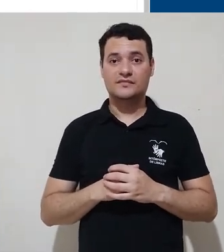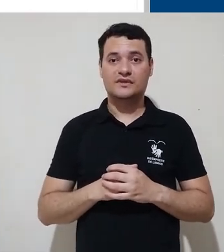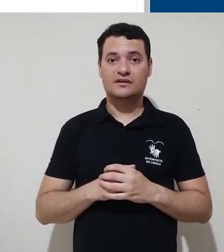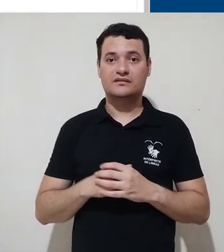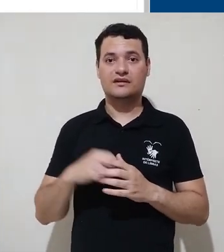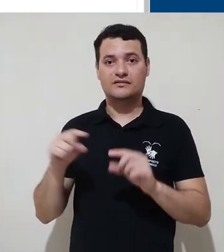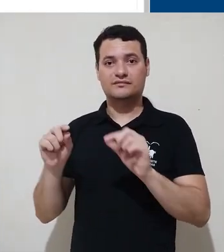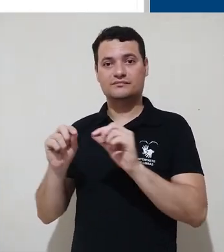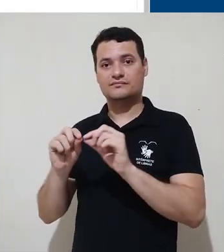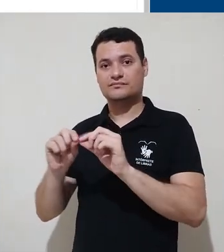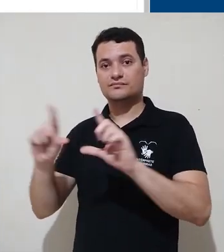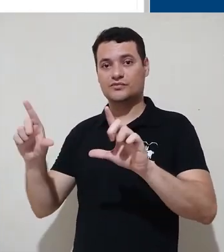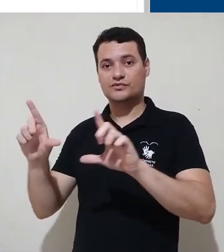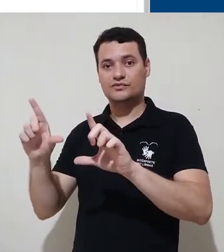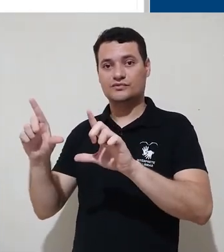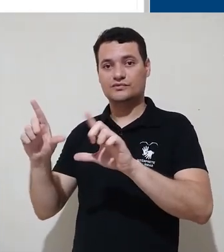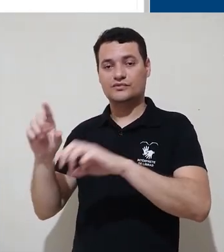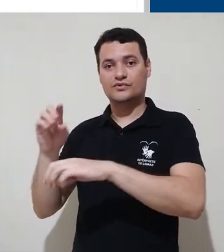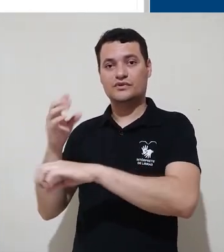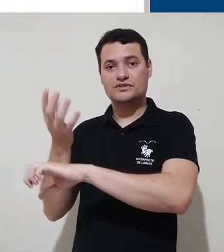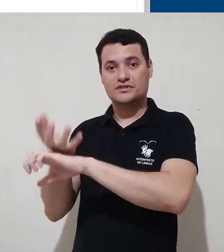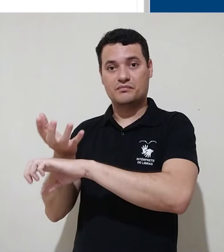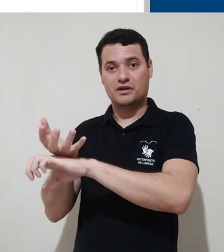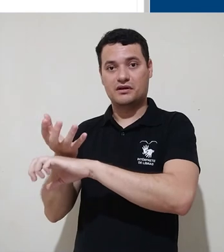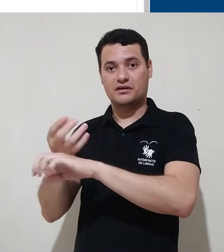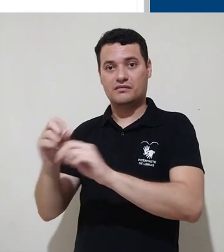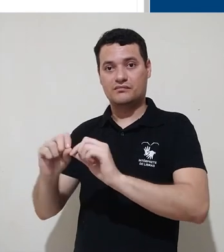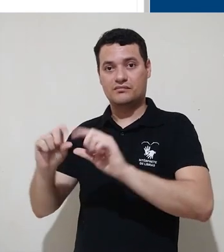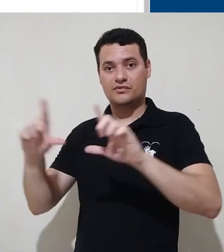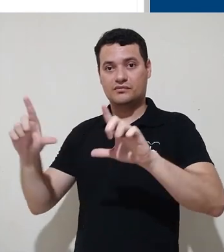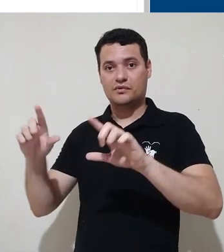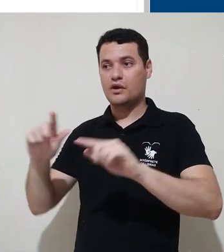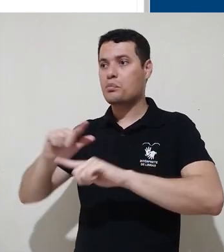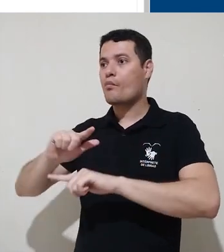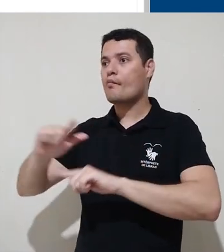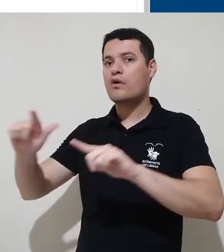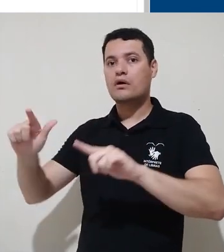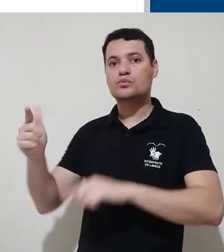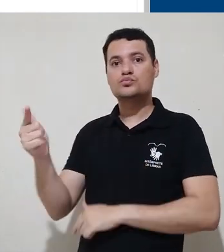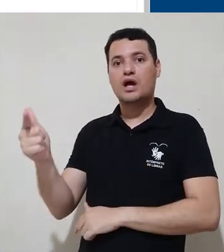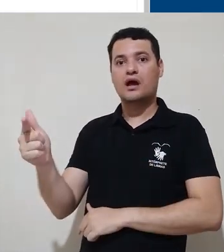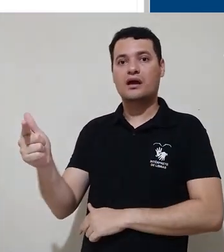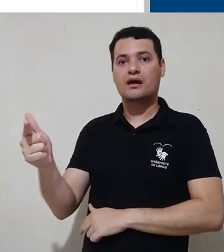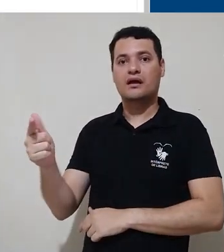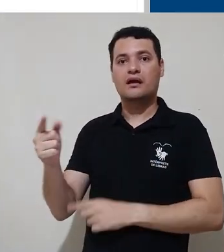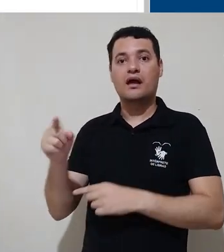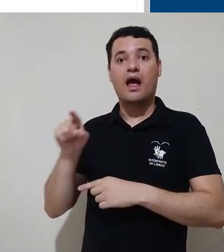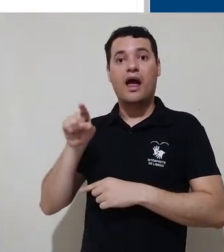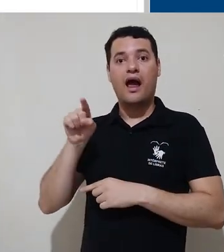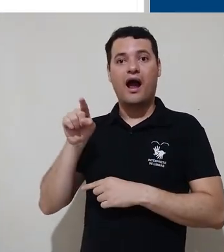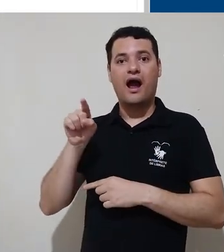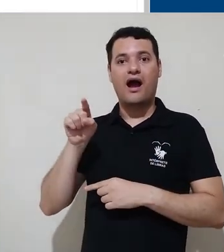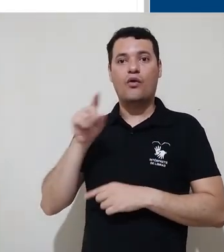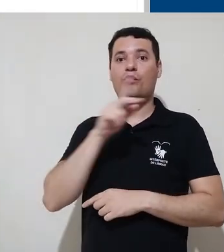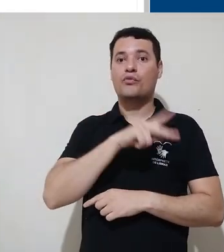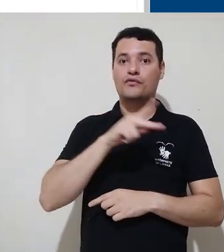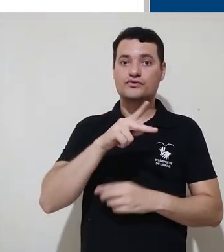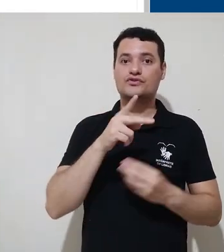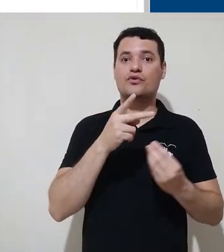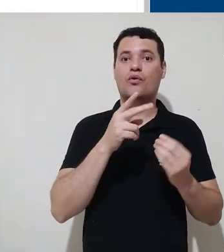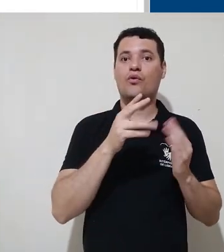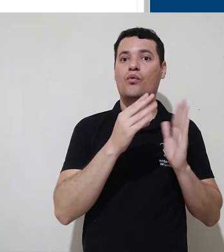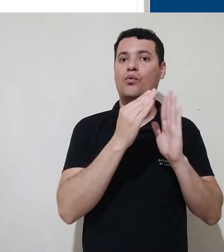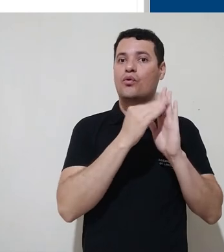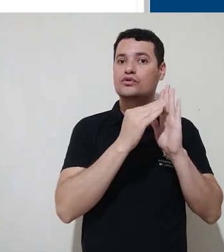Então, estou dentro da disciplina. Repare que, nesse caso, ela está vazia, mas seria aqui que o